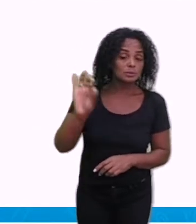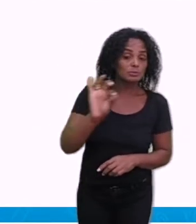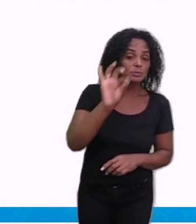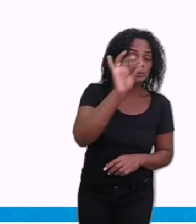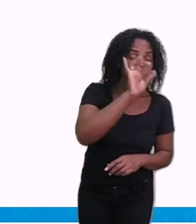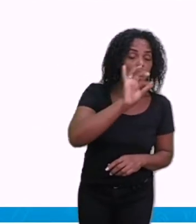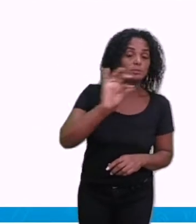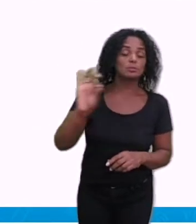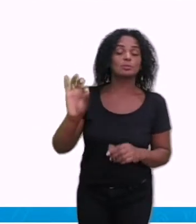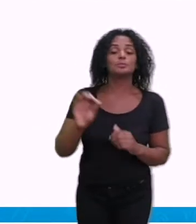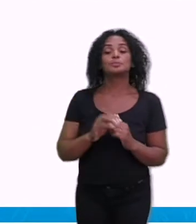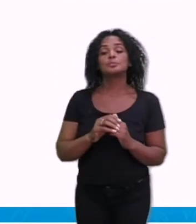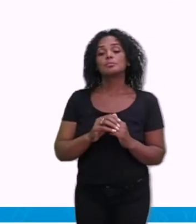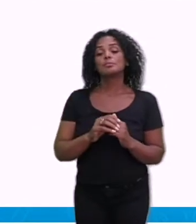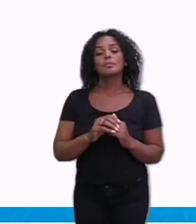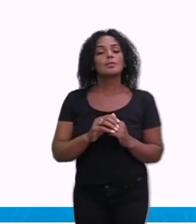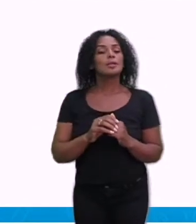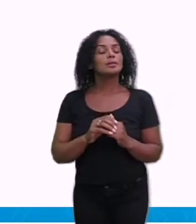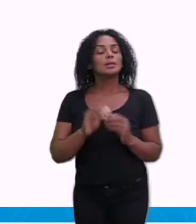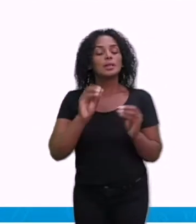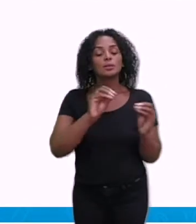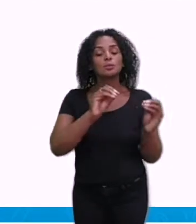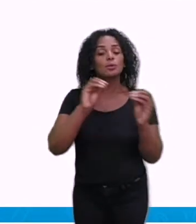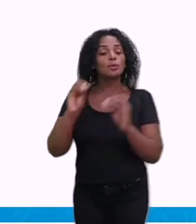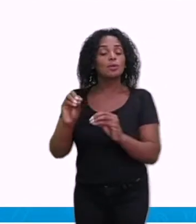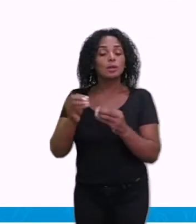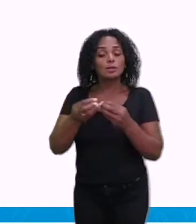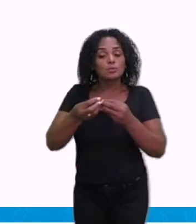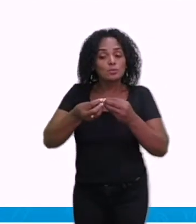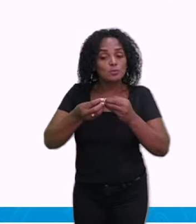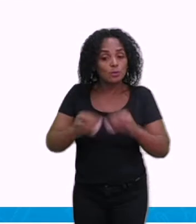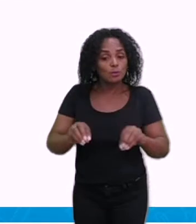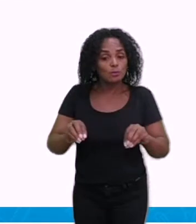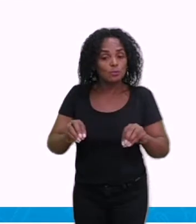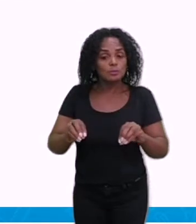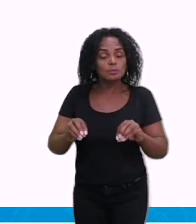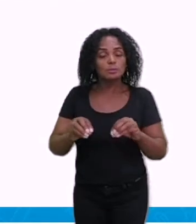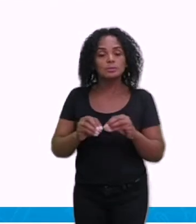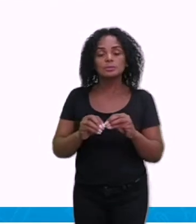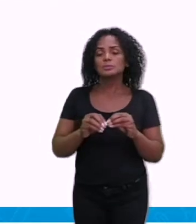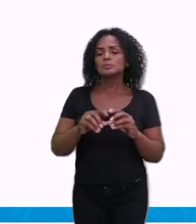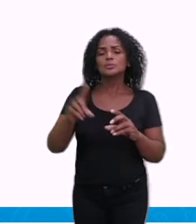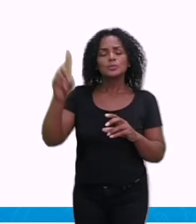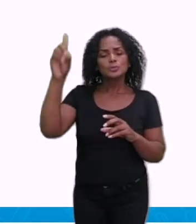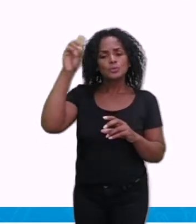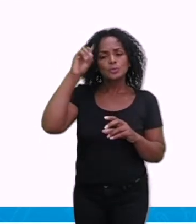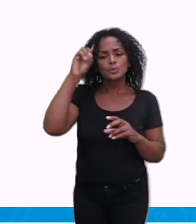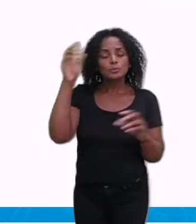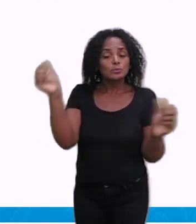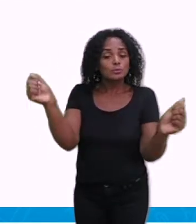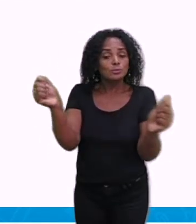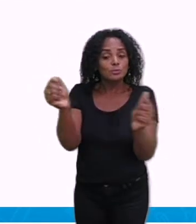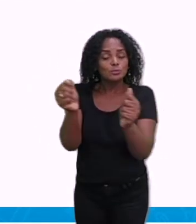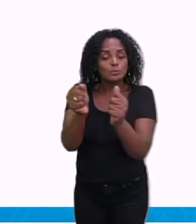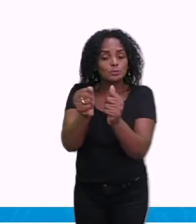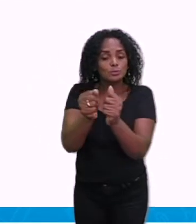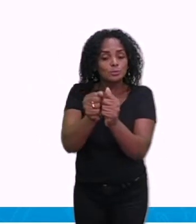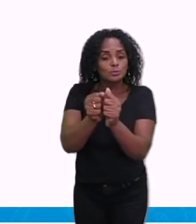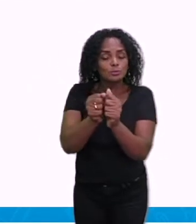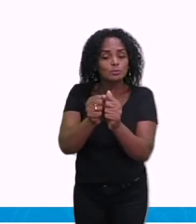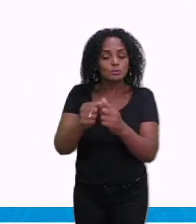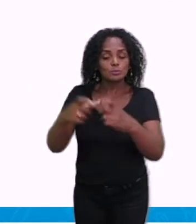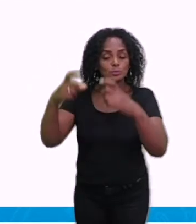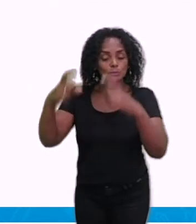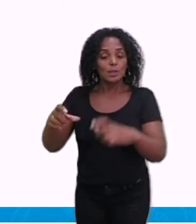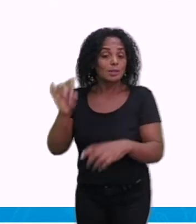o outro mosquito, ele coloca os ovos dele todos juntos, todos em um